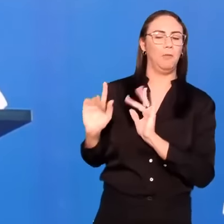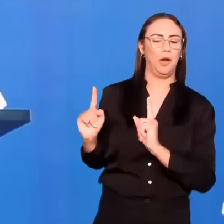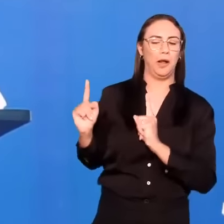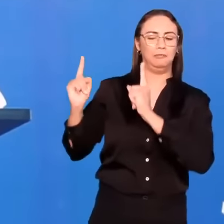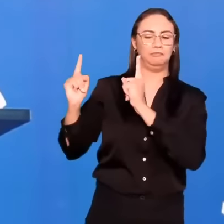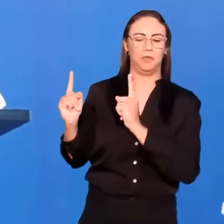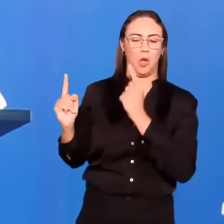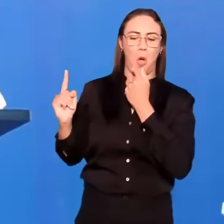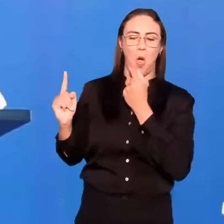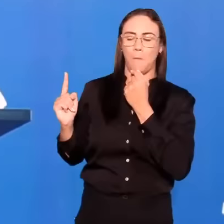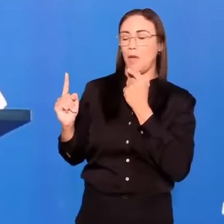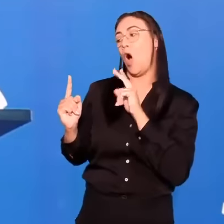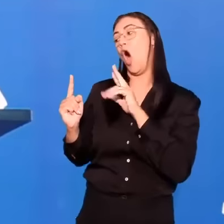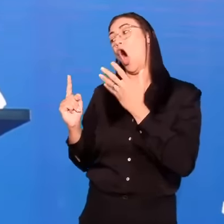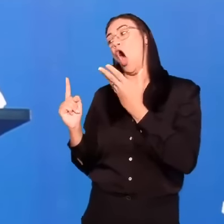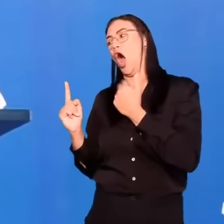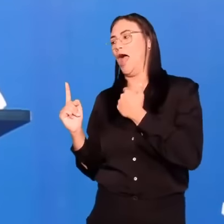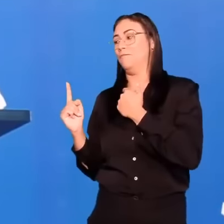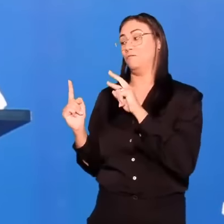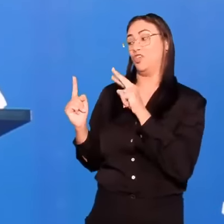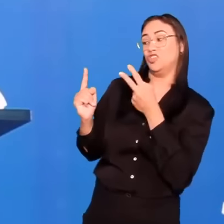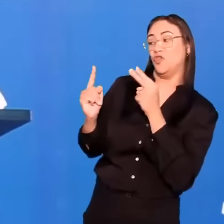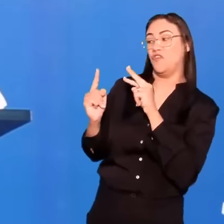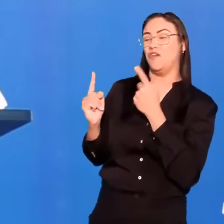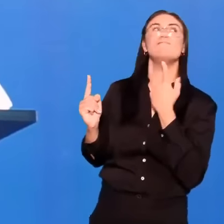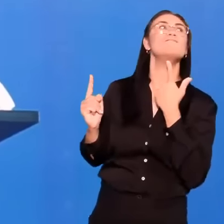verdade, com o fim de ter relações com ela.